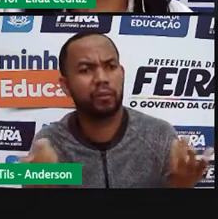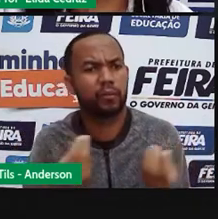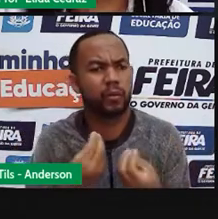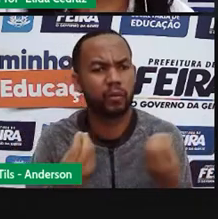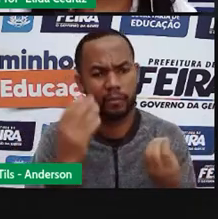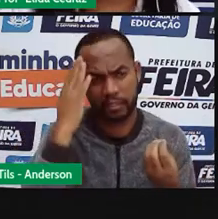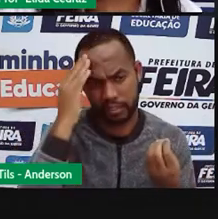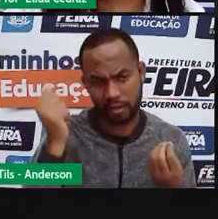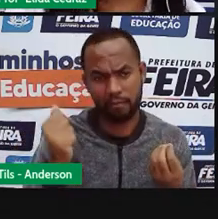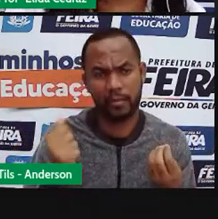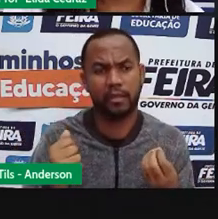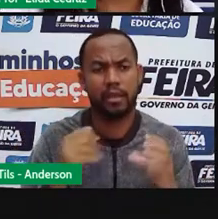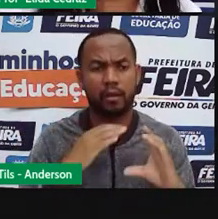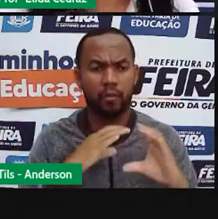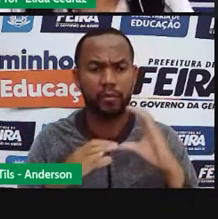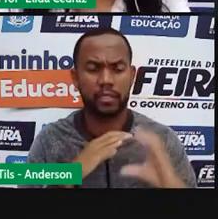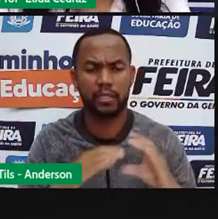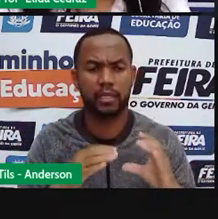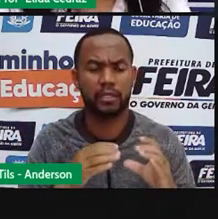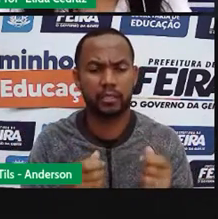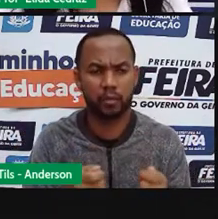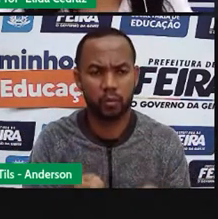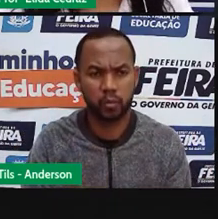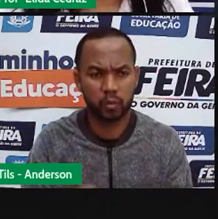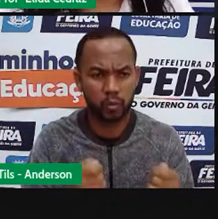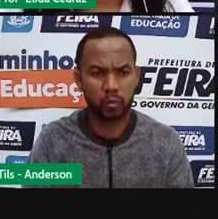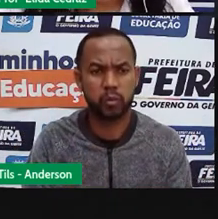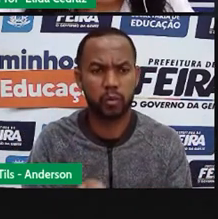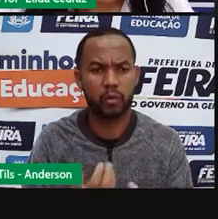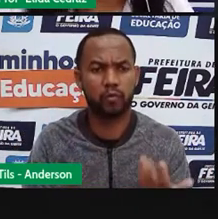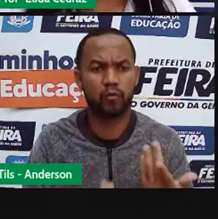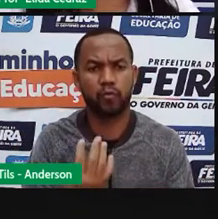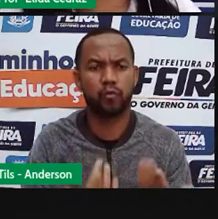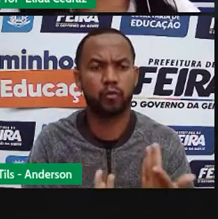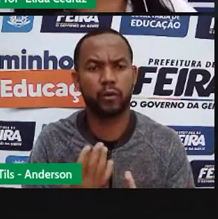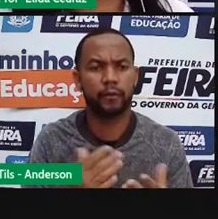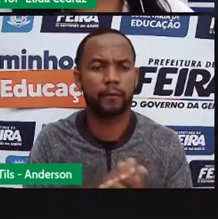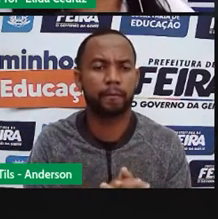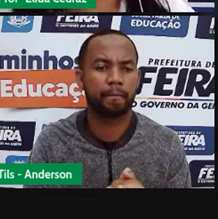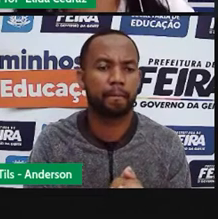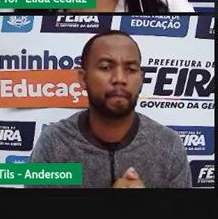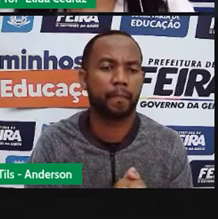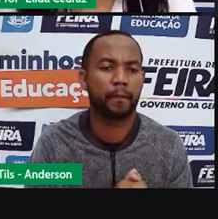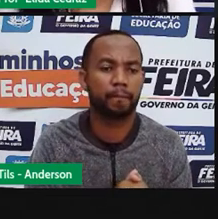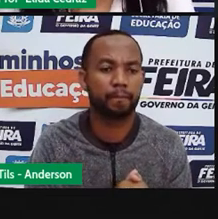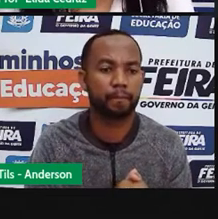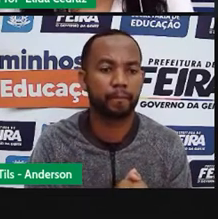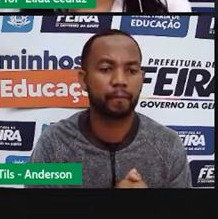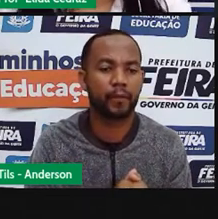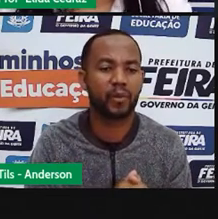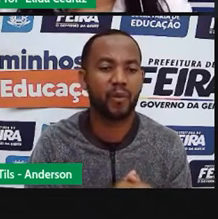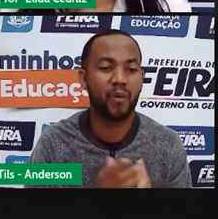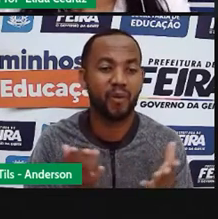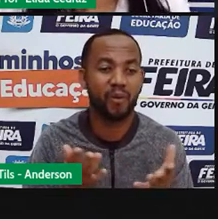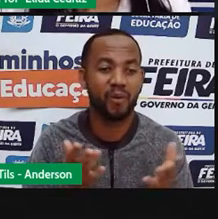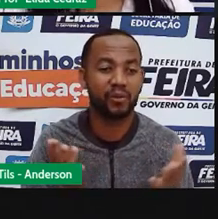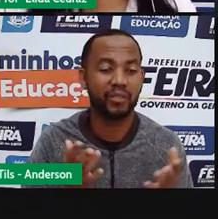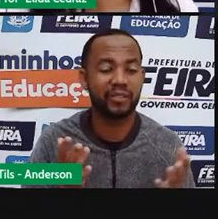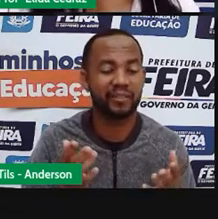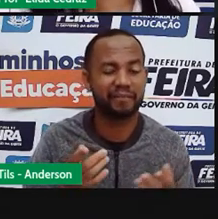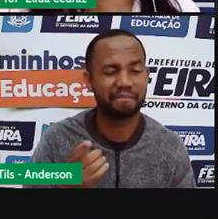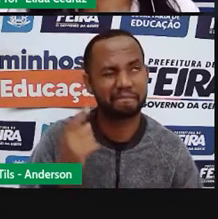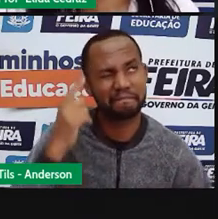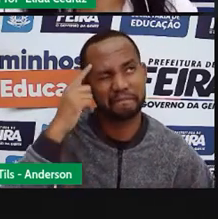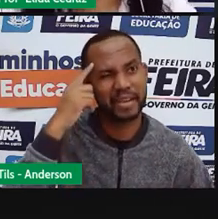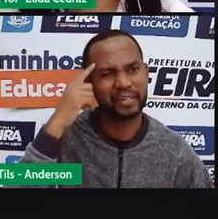Eles tinham essa forma. Para mim, para você, hoje, é difícil da gente entender como eles